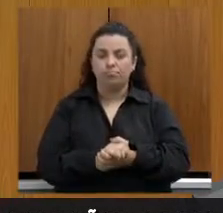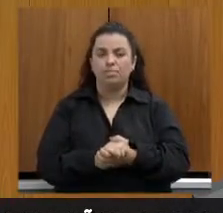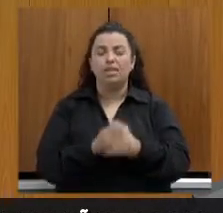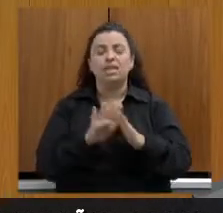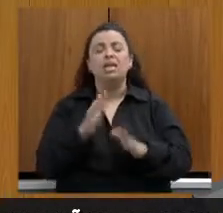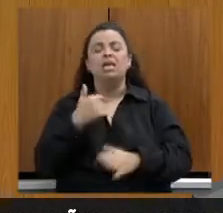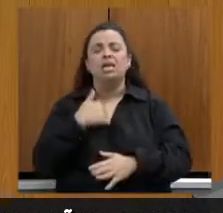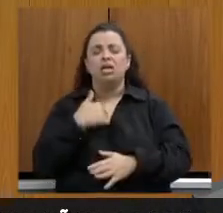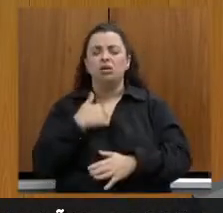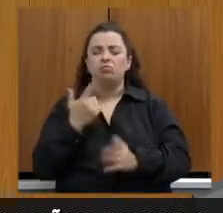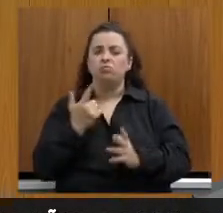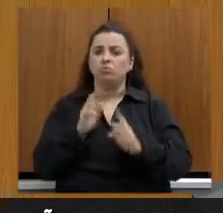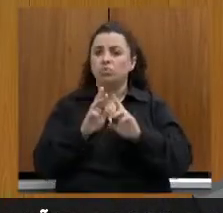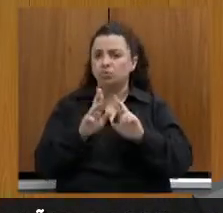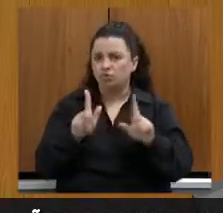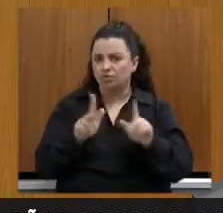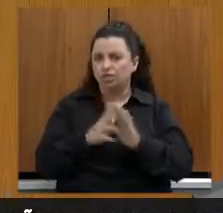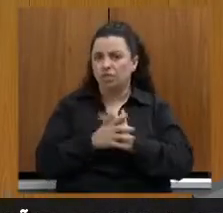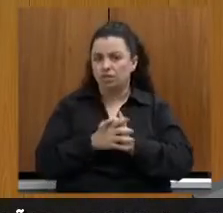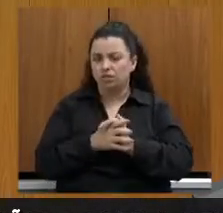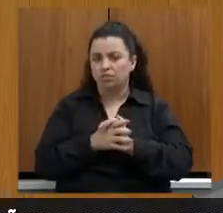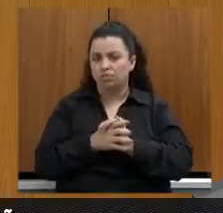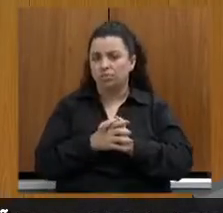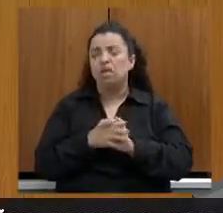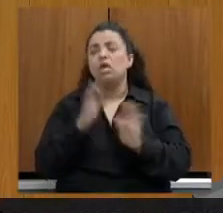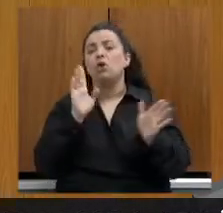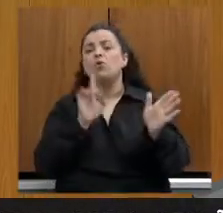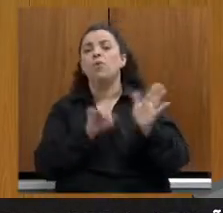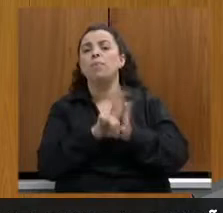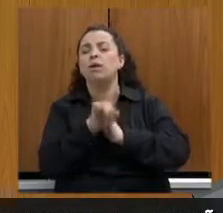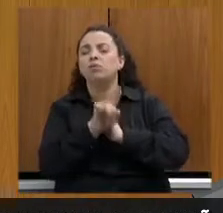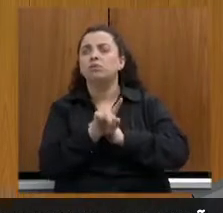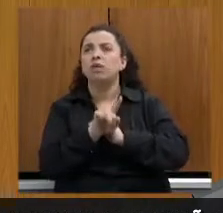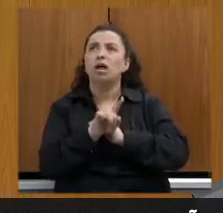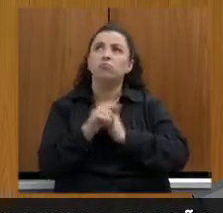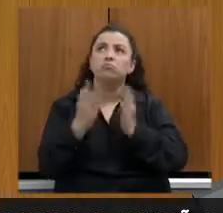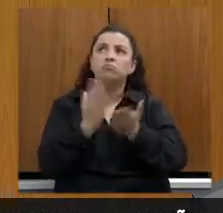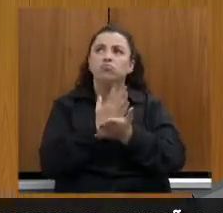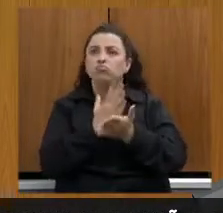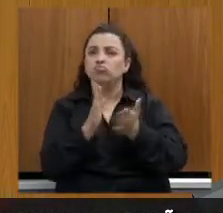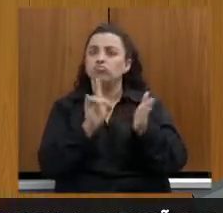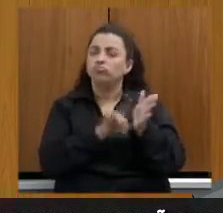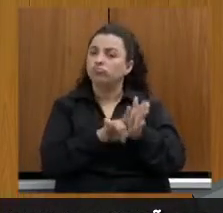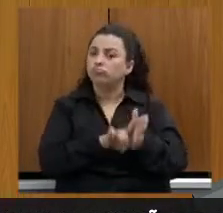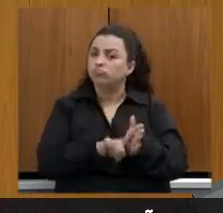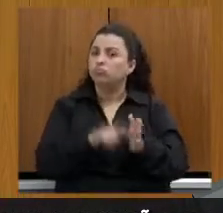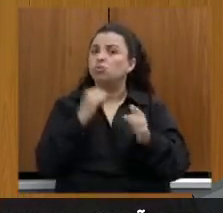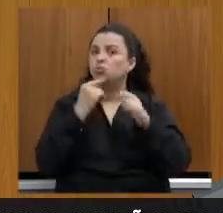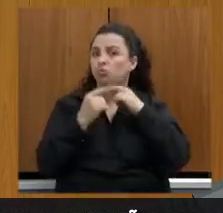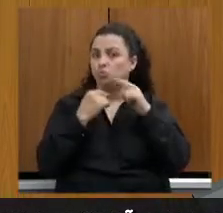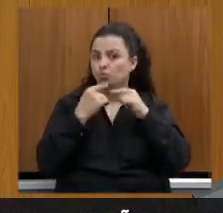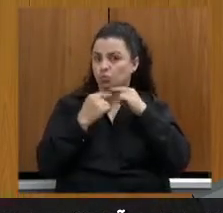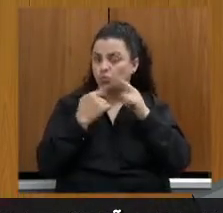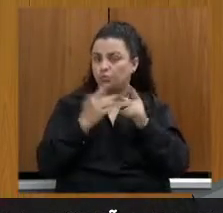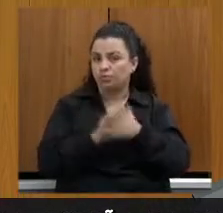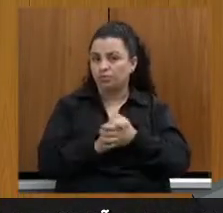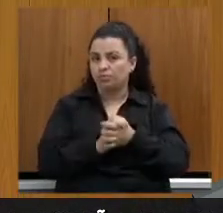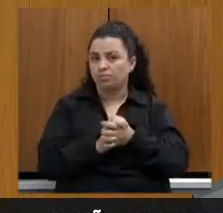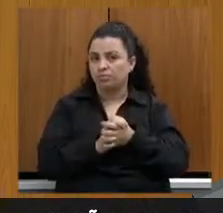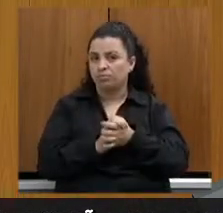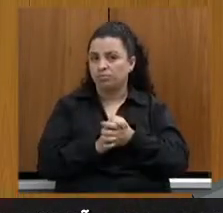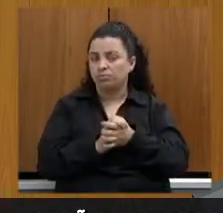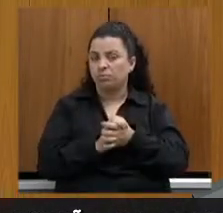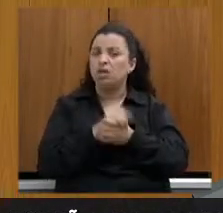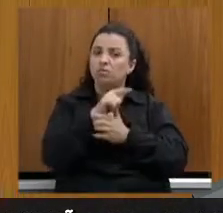diferente, vou te fazer alguns questionamentos aqui, algumas perguntas, e aí, à medida do